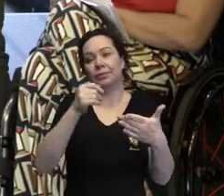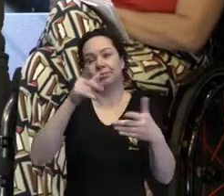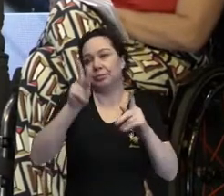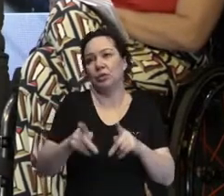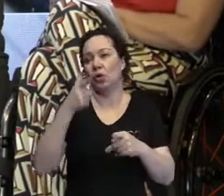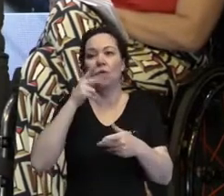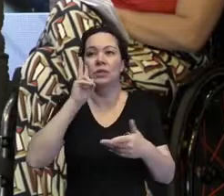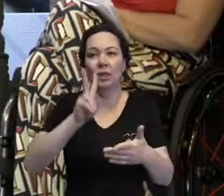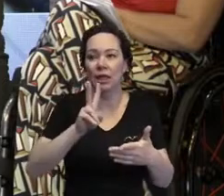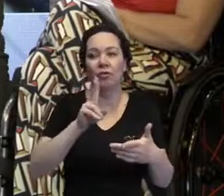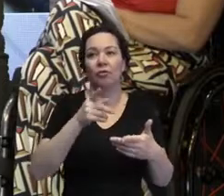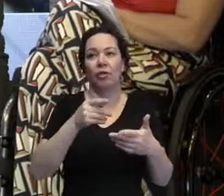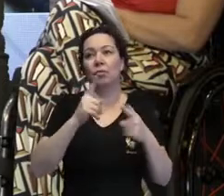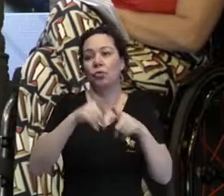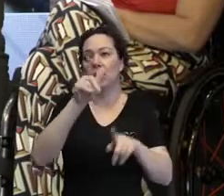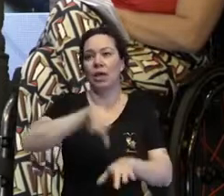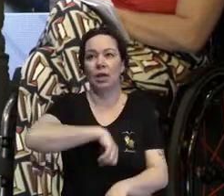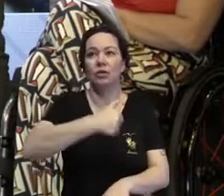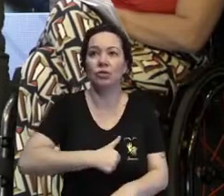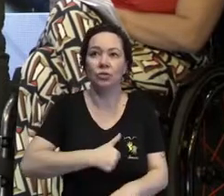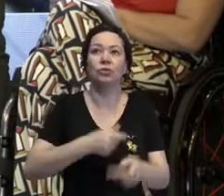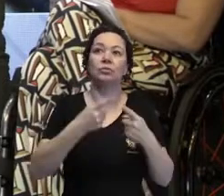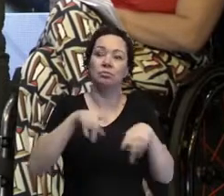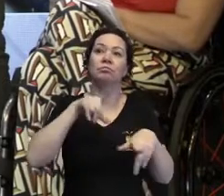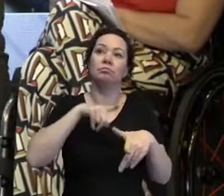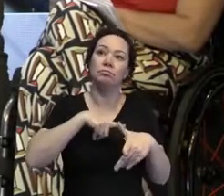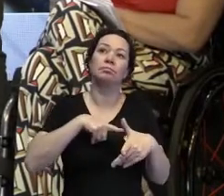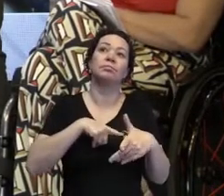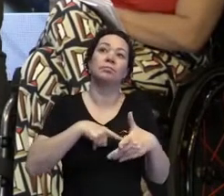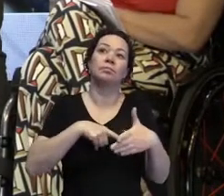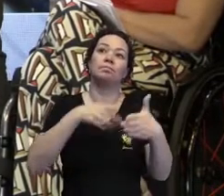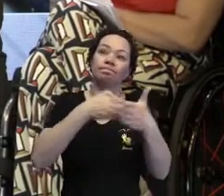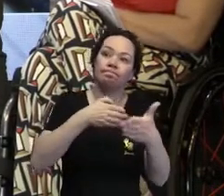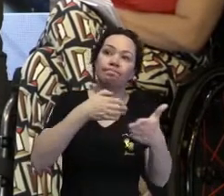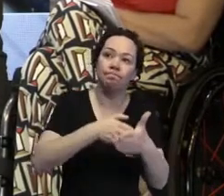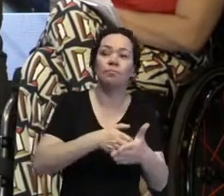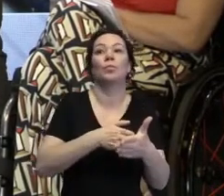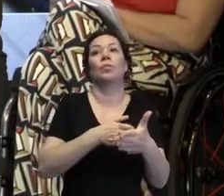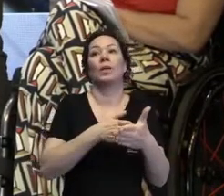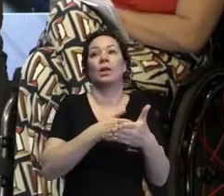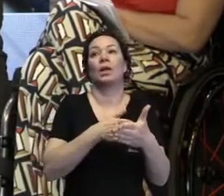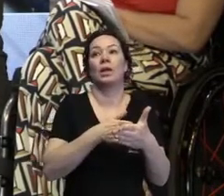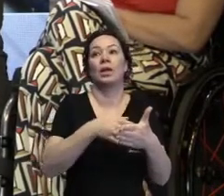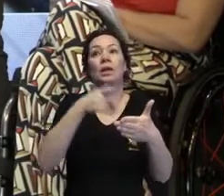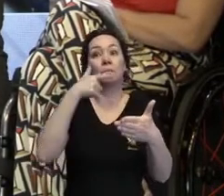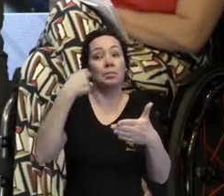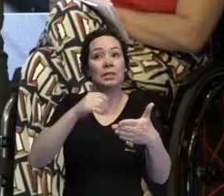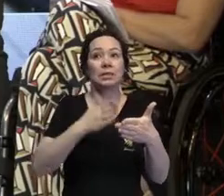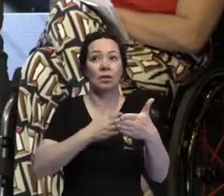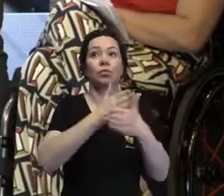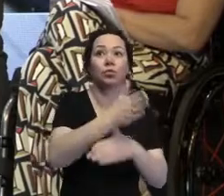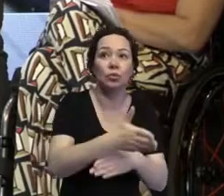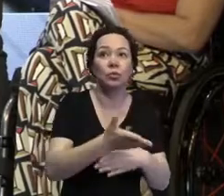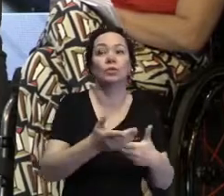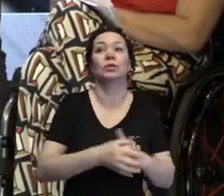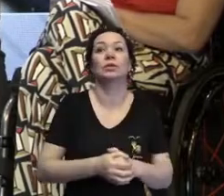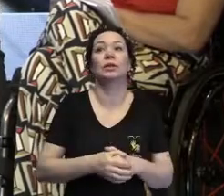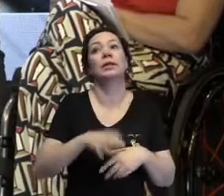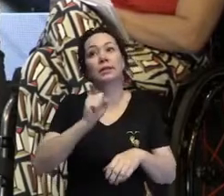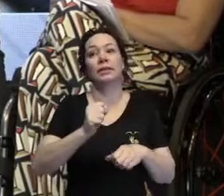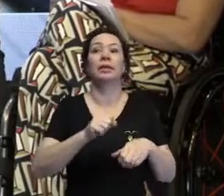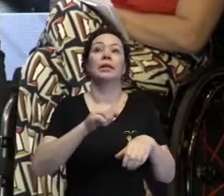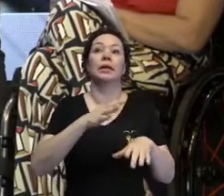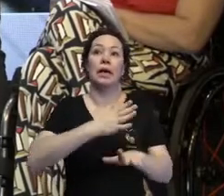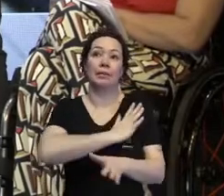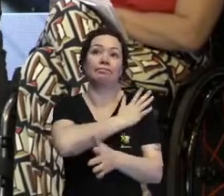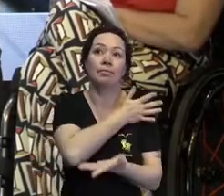barreira para que nós possamos ser cidadãos ativos e que contribuem para a sociedade. E, de facto, o que eu comecei a perceber é que